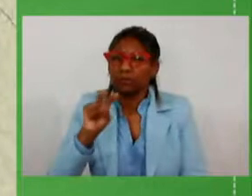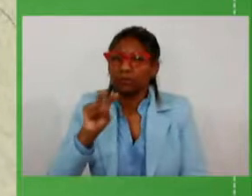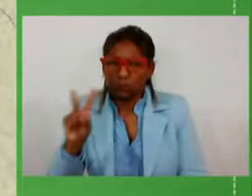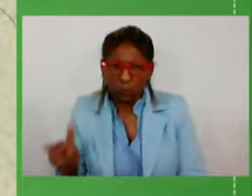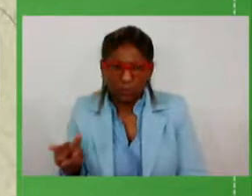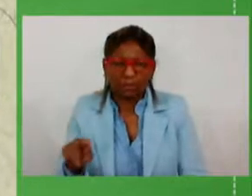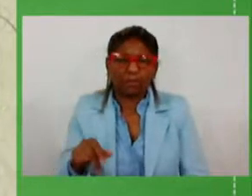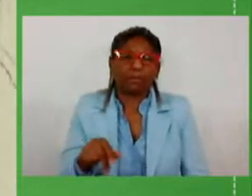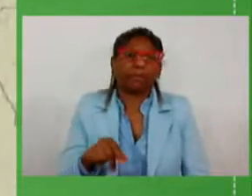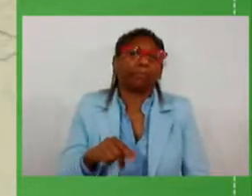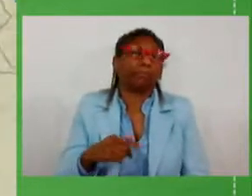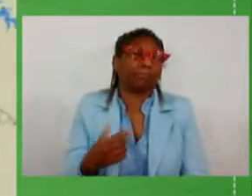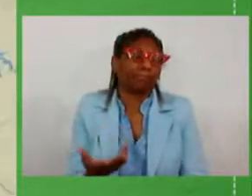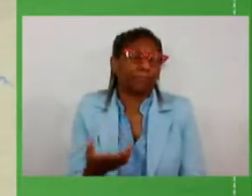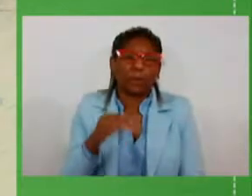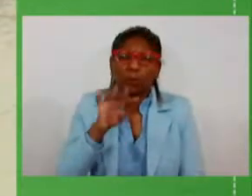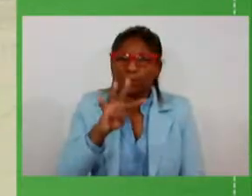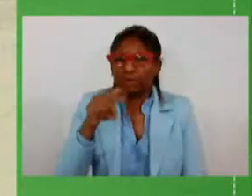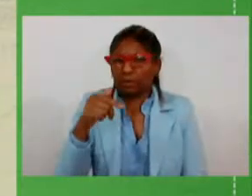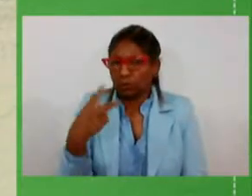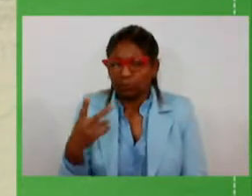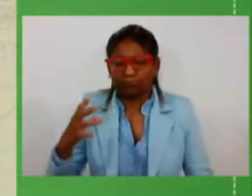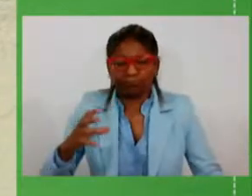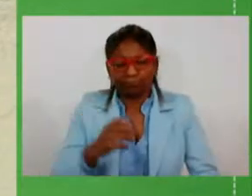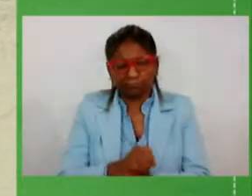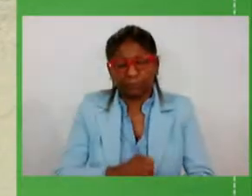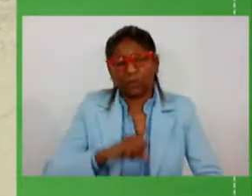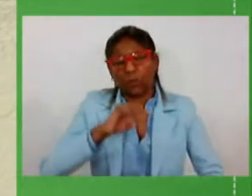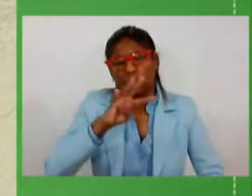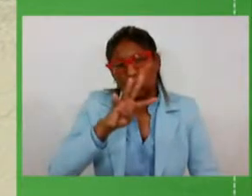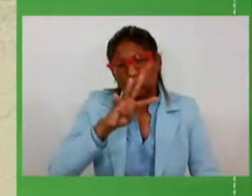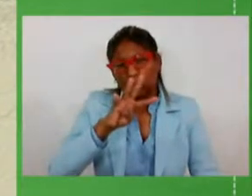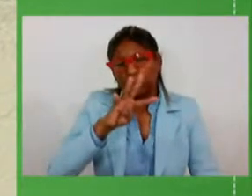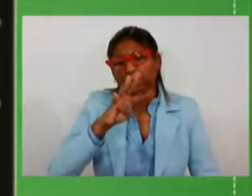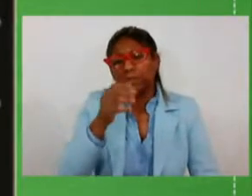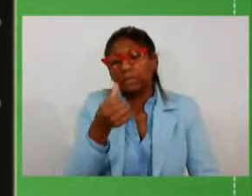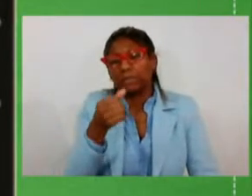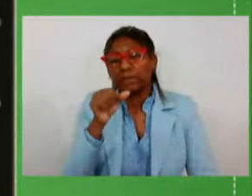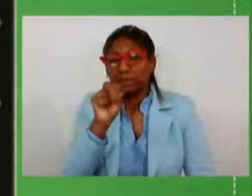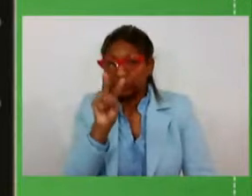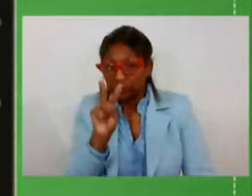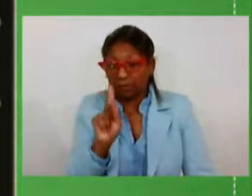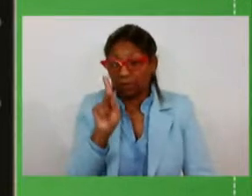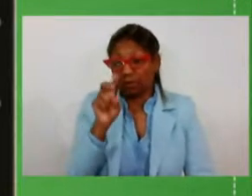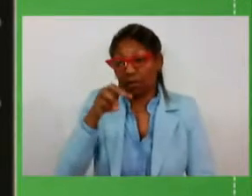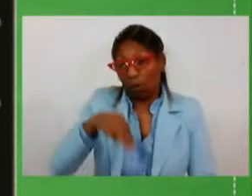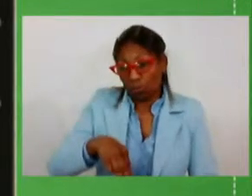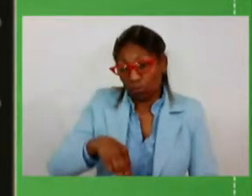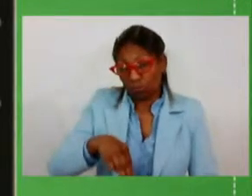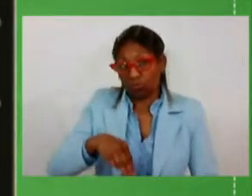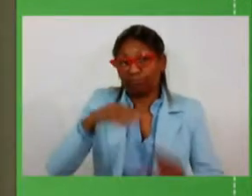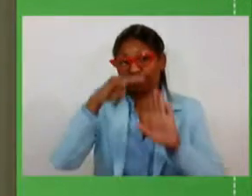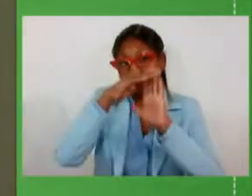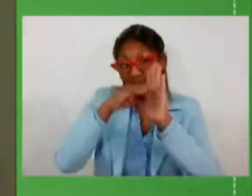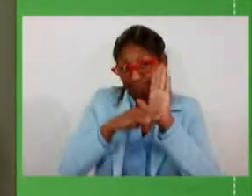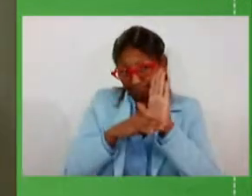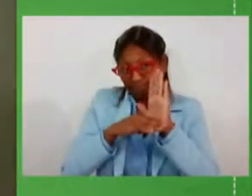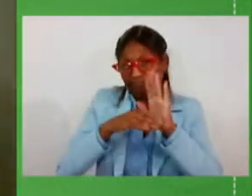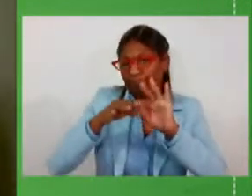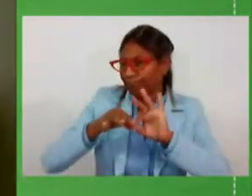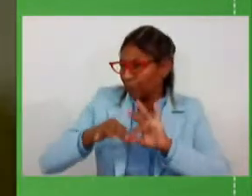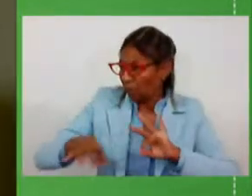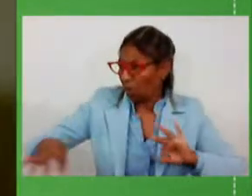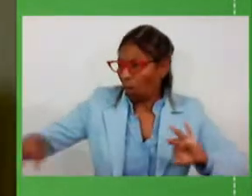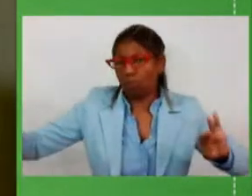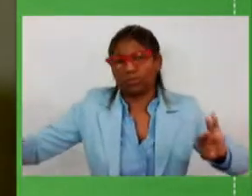472 total de 462 quilômetros de rodovias a serem recuperadas a lista também